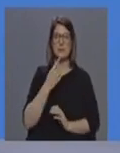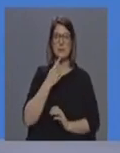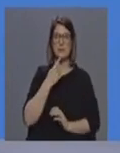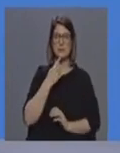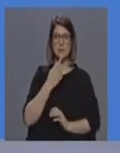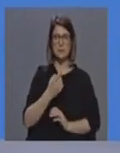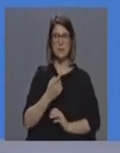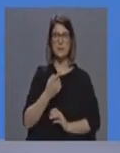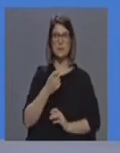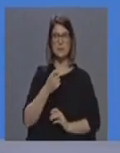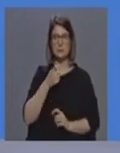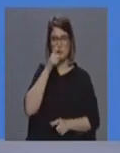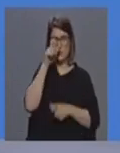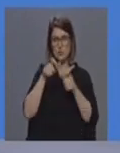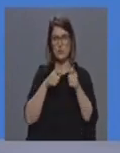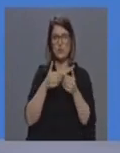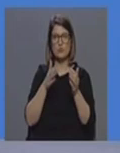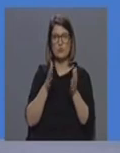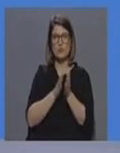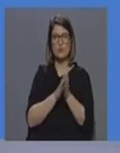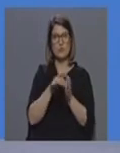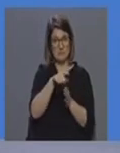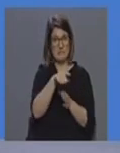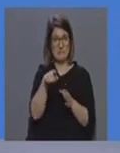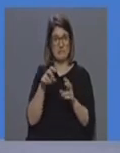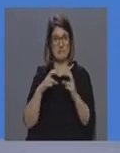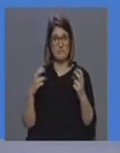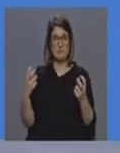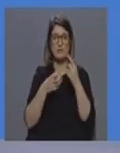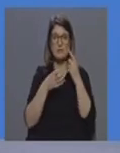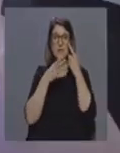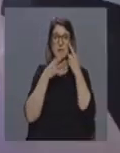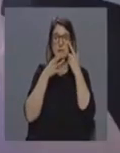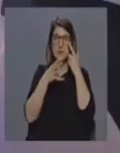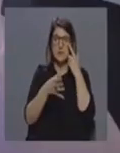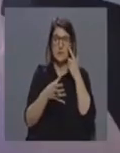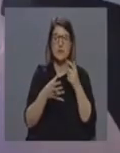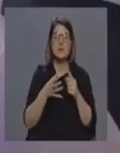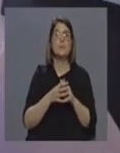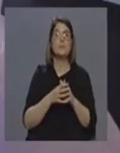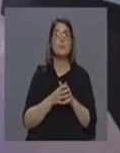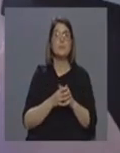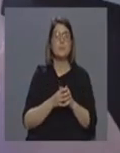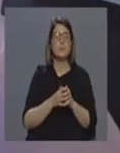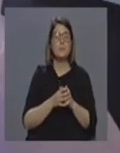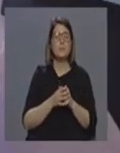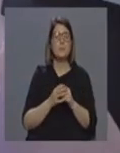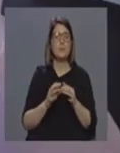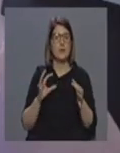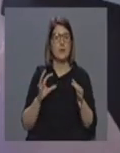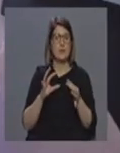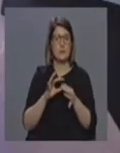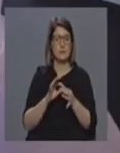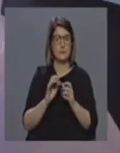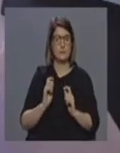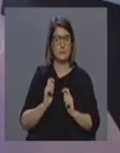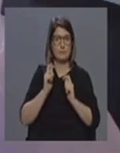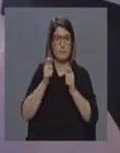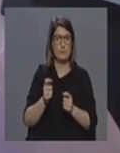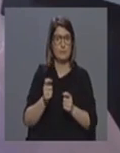todos neste painel em termos de transmissão